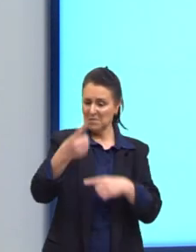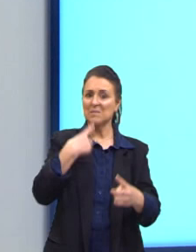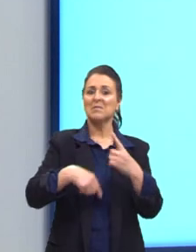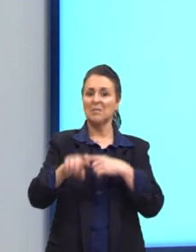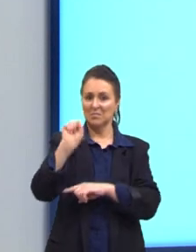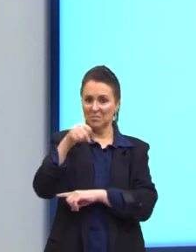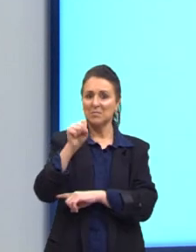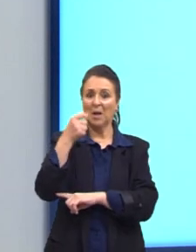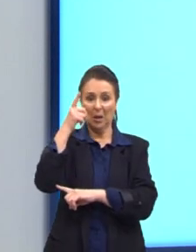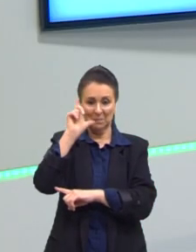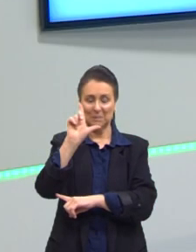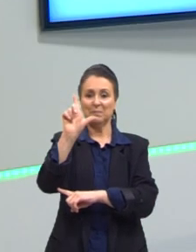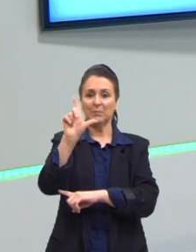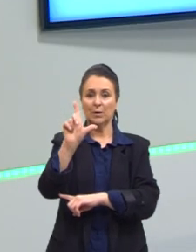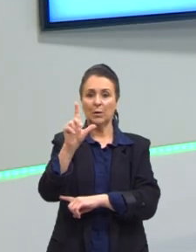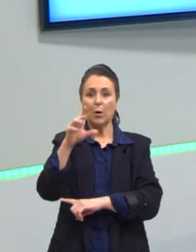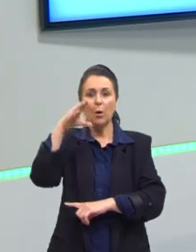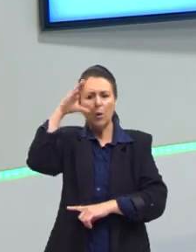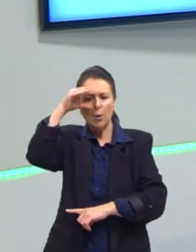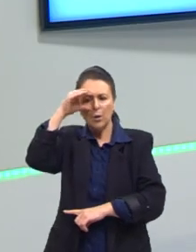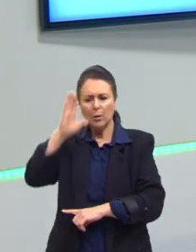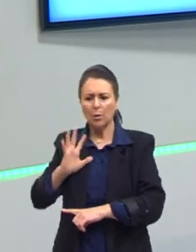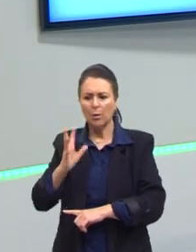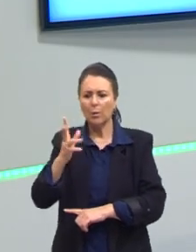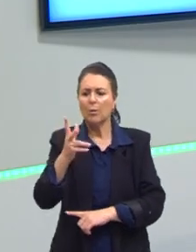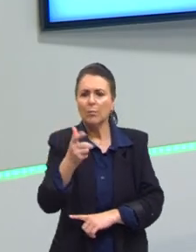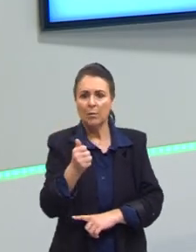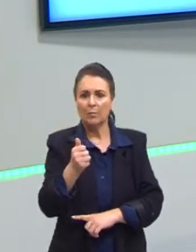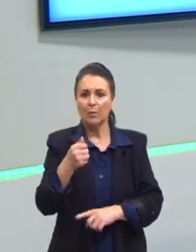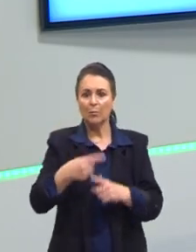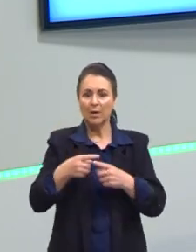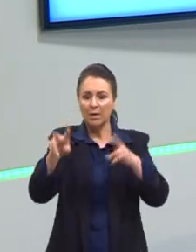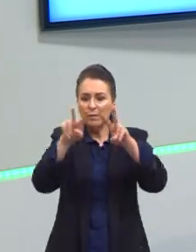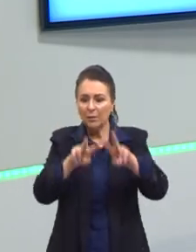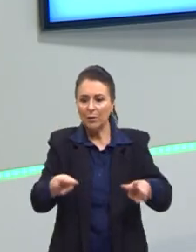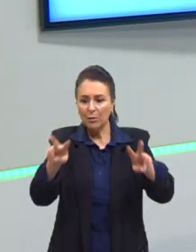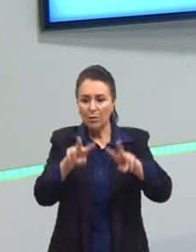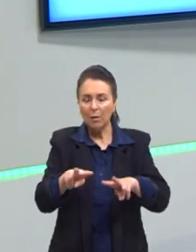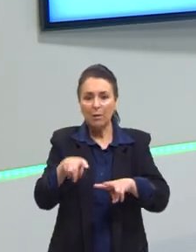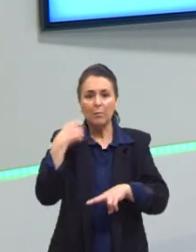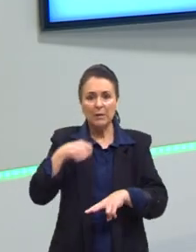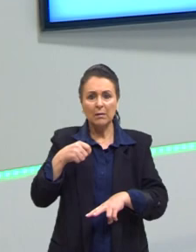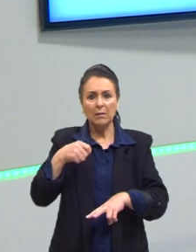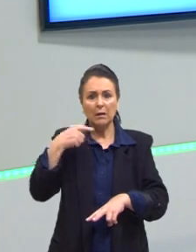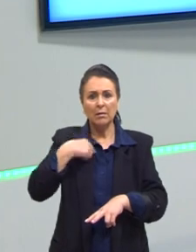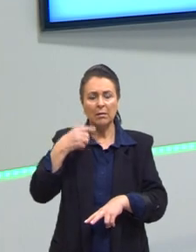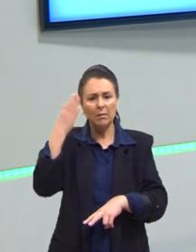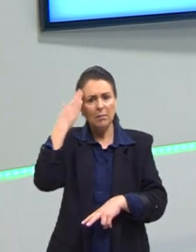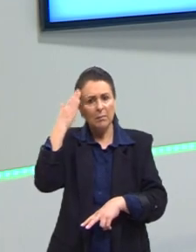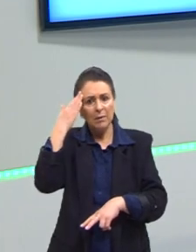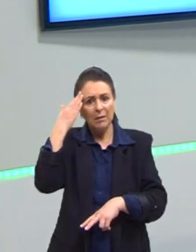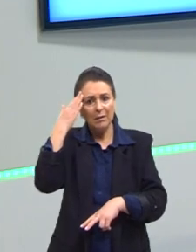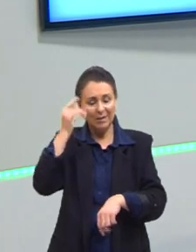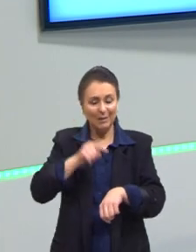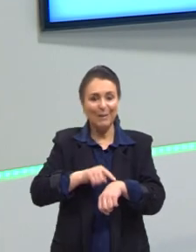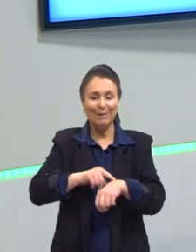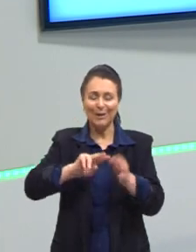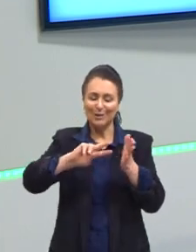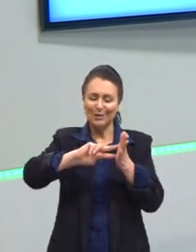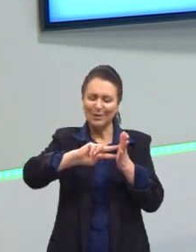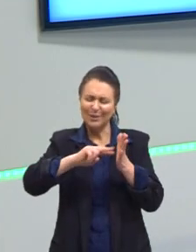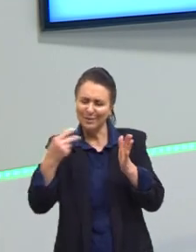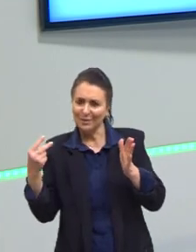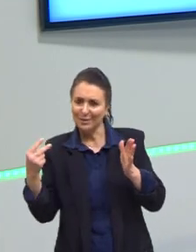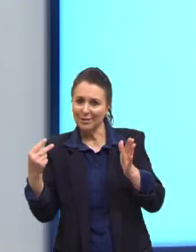observar os dados do gráfico. O gráfico, ele é visual e vocês precisam ter essa noção na hora de interpretar.